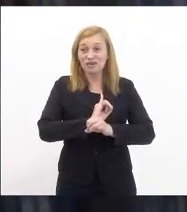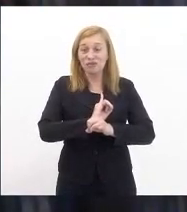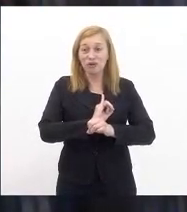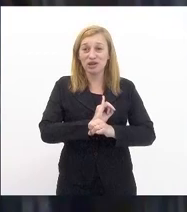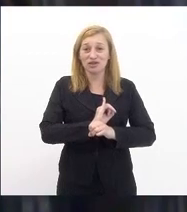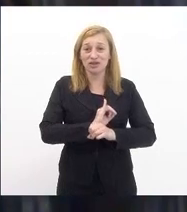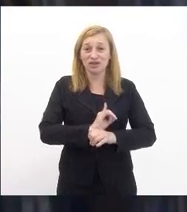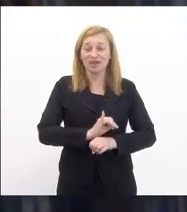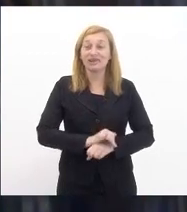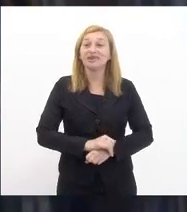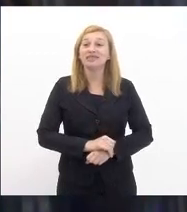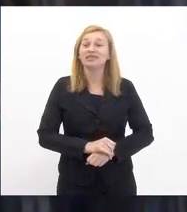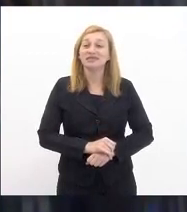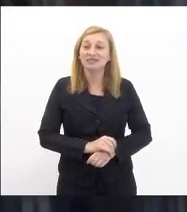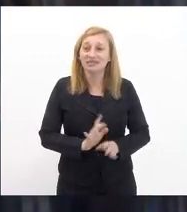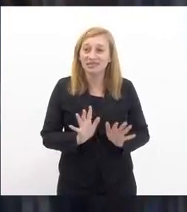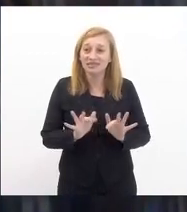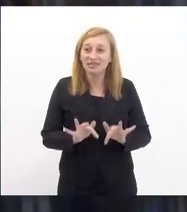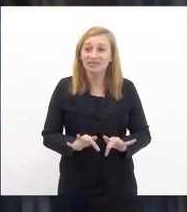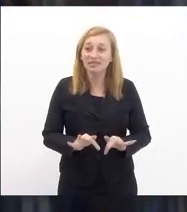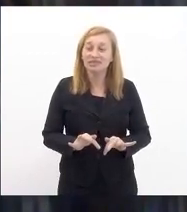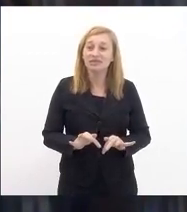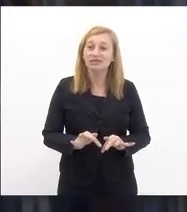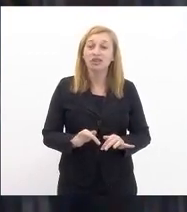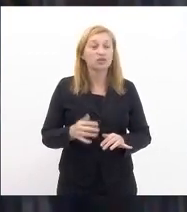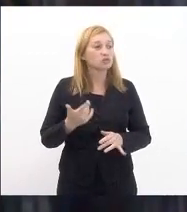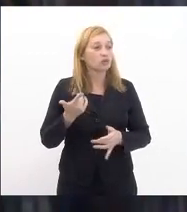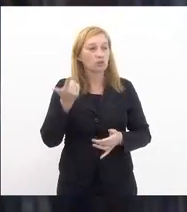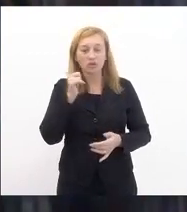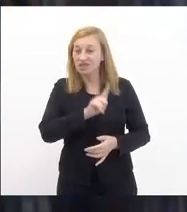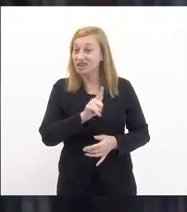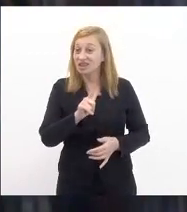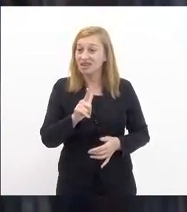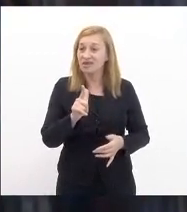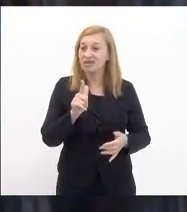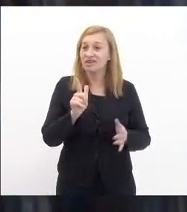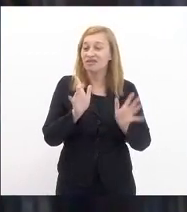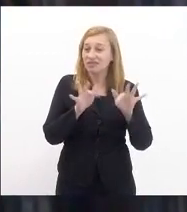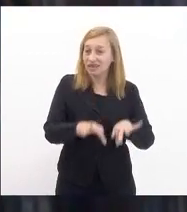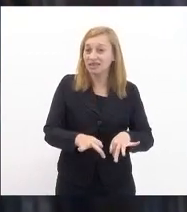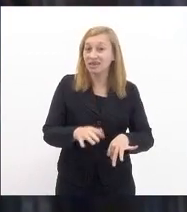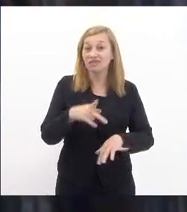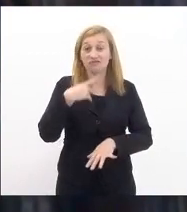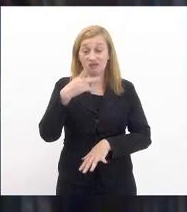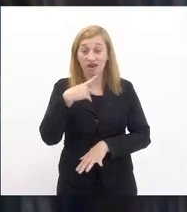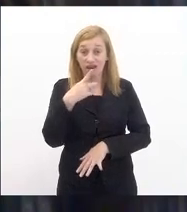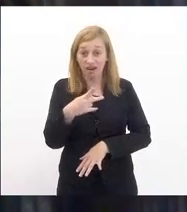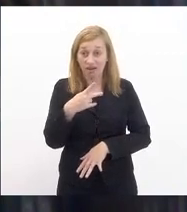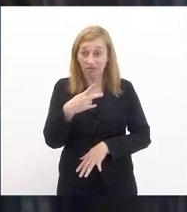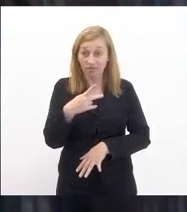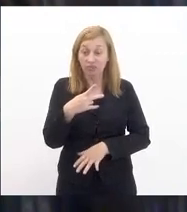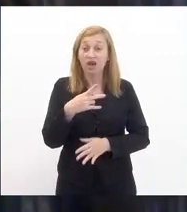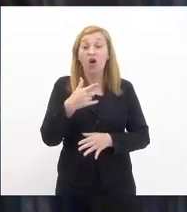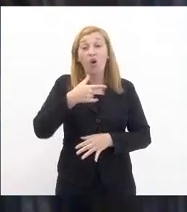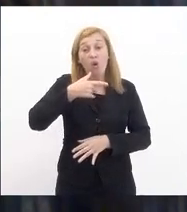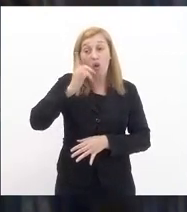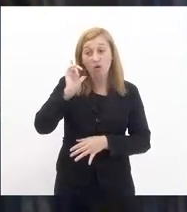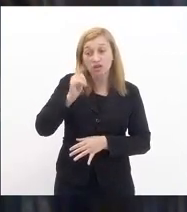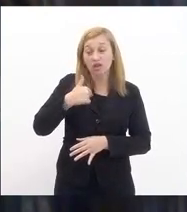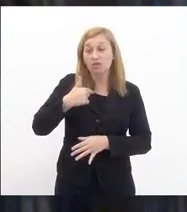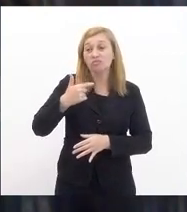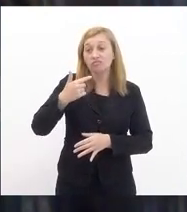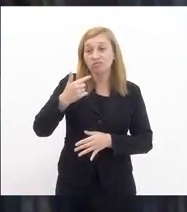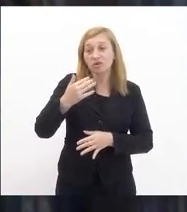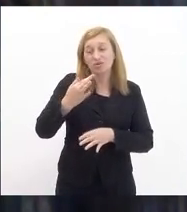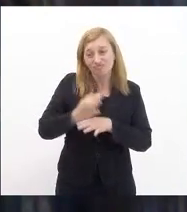terminar pelo menos os pronunciamentos que eu tenho iniciado desde ontem mas de qualquer